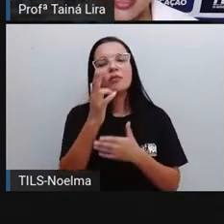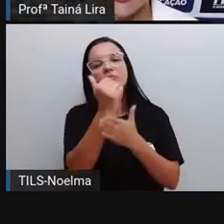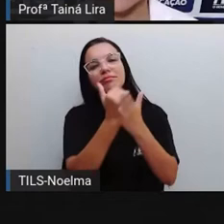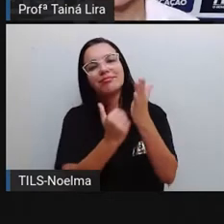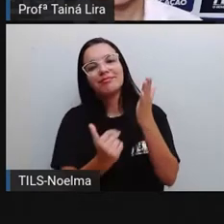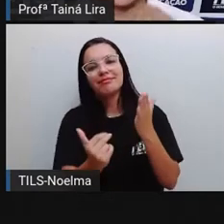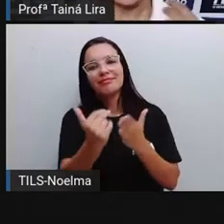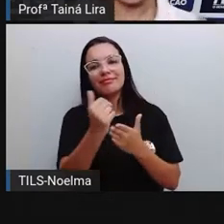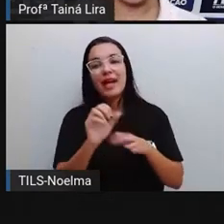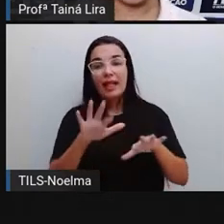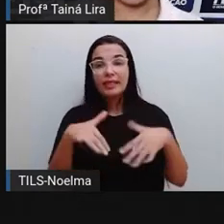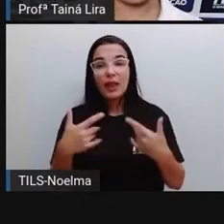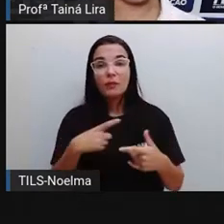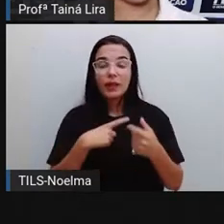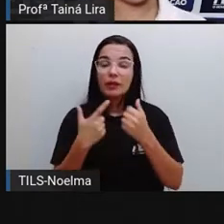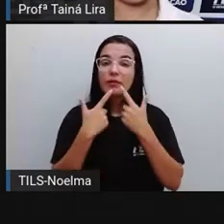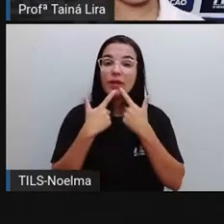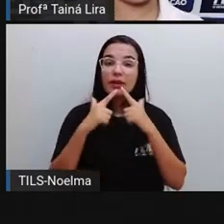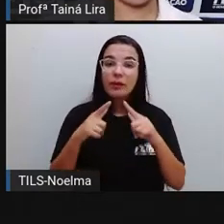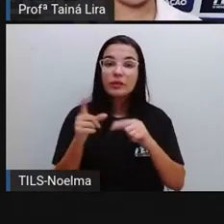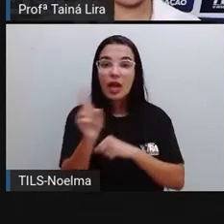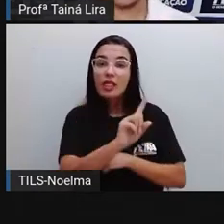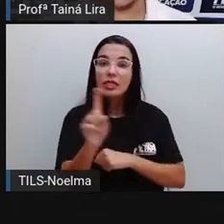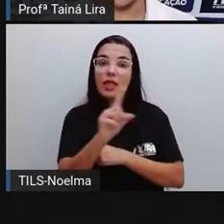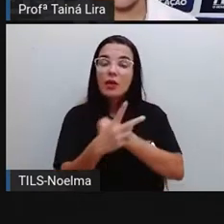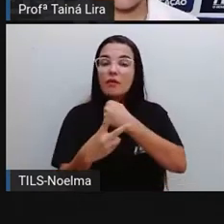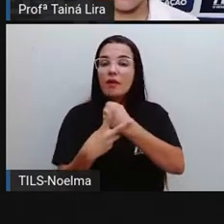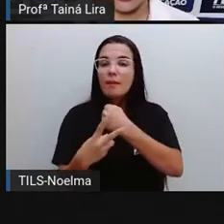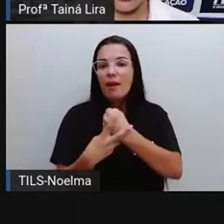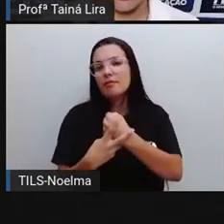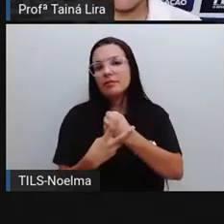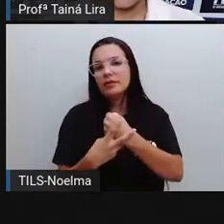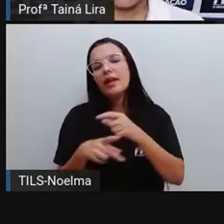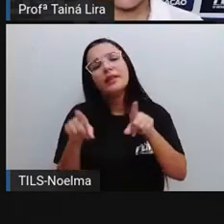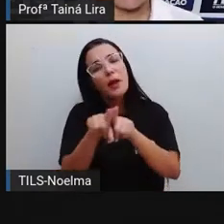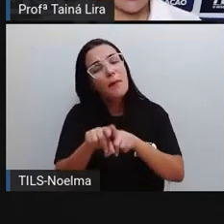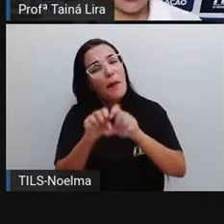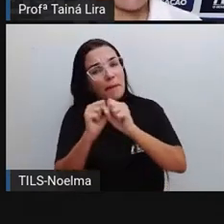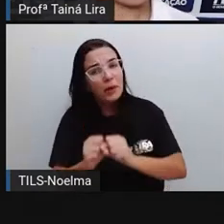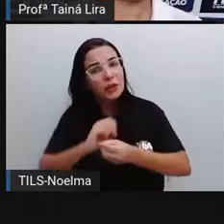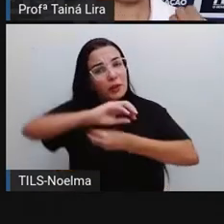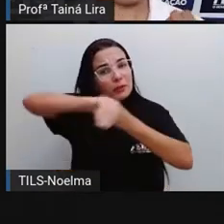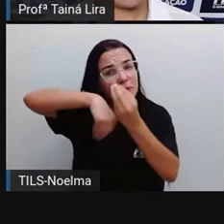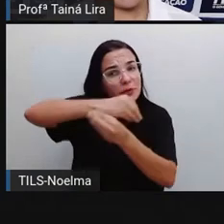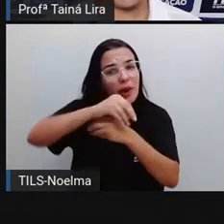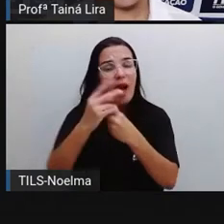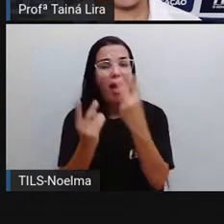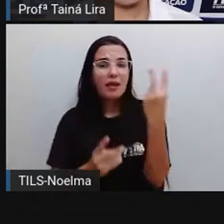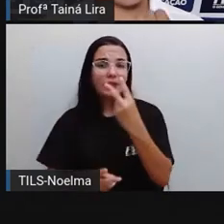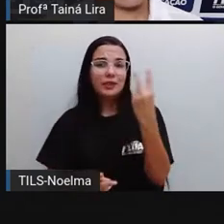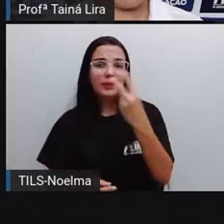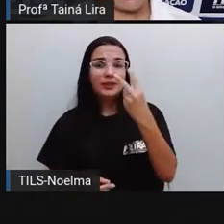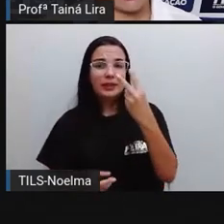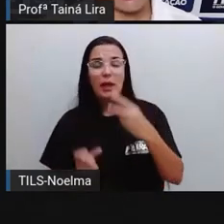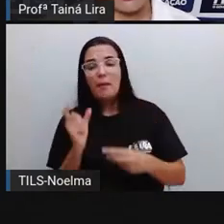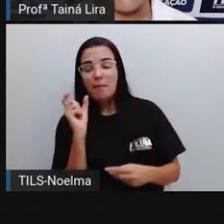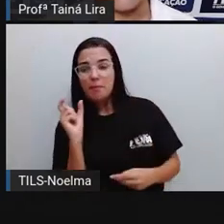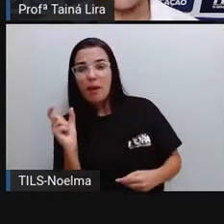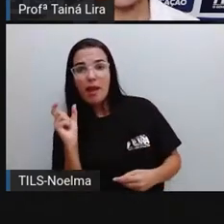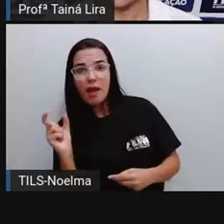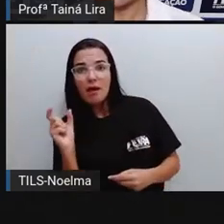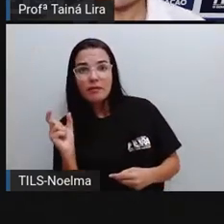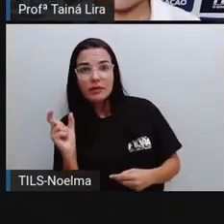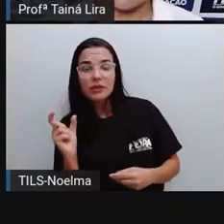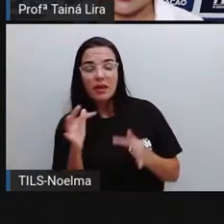desenho. E a gente também pode utilizar, ó, o desenho e a palavra. Existem placas de trânsito que vêm assim.